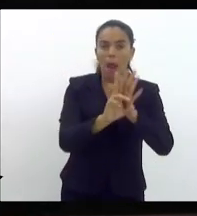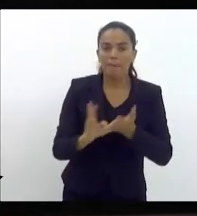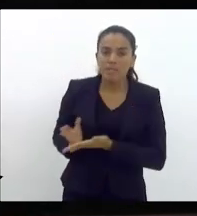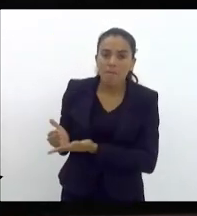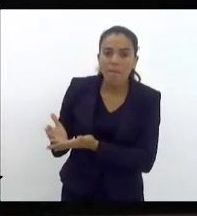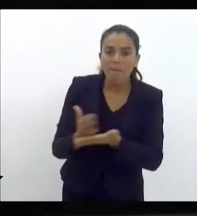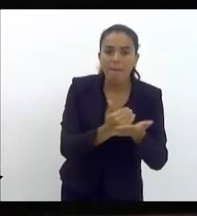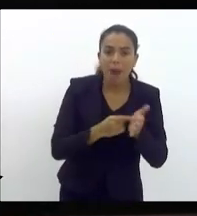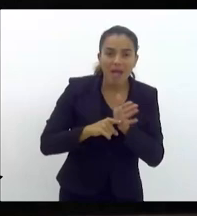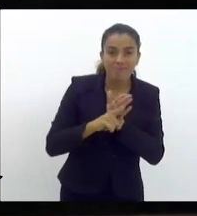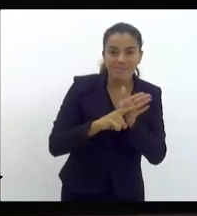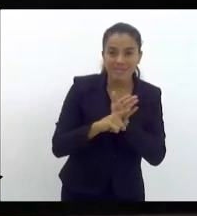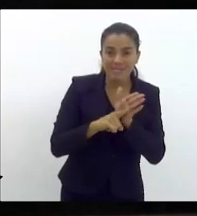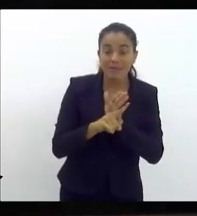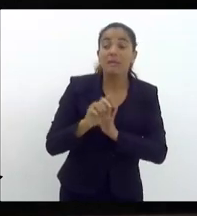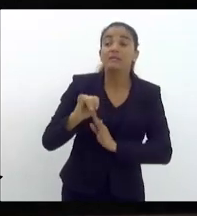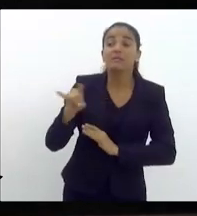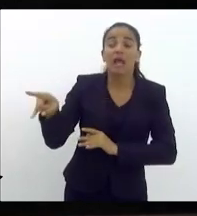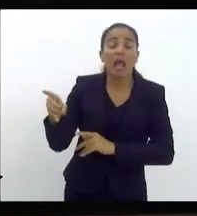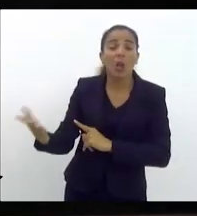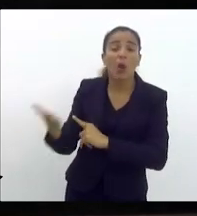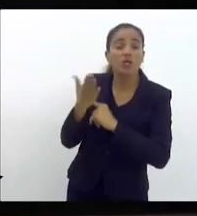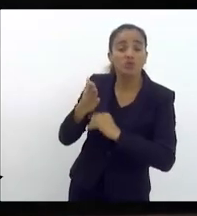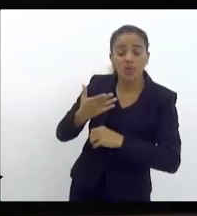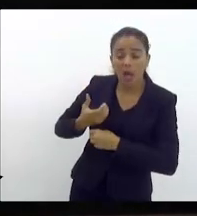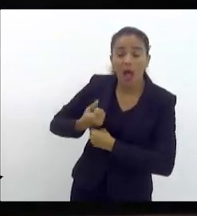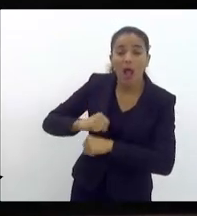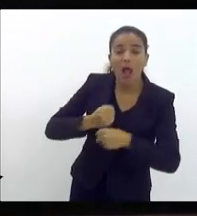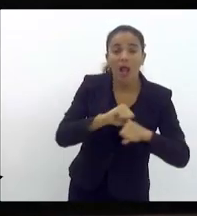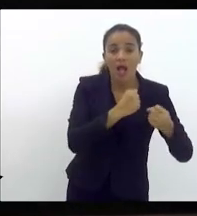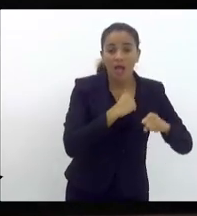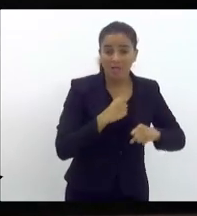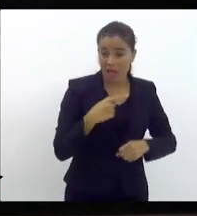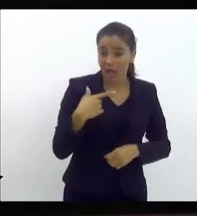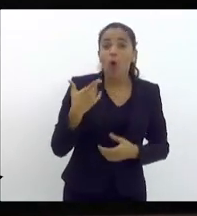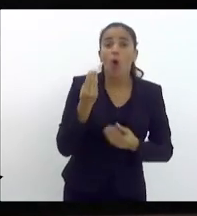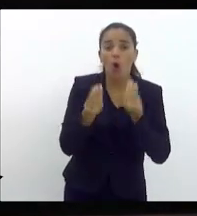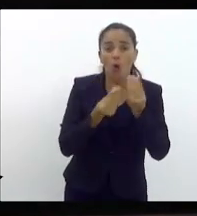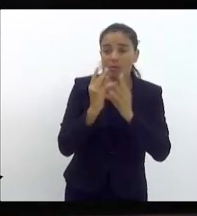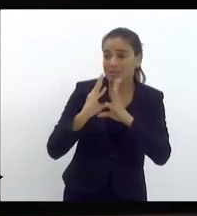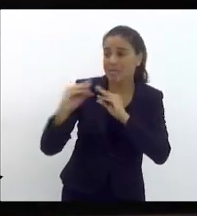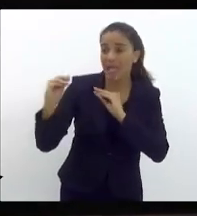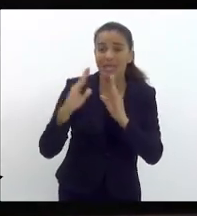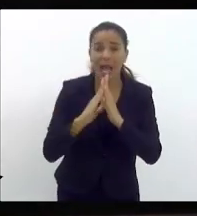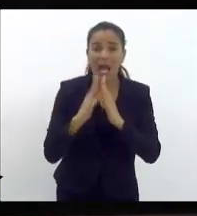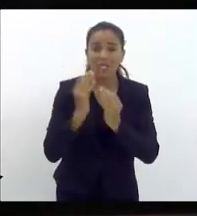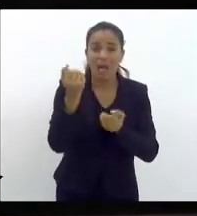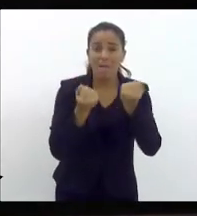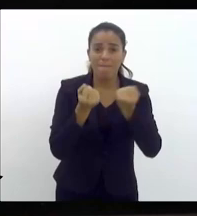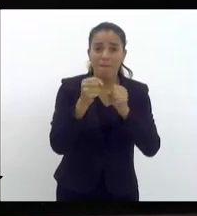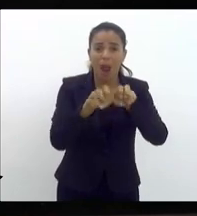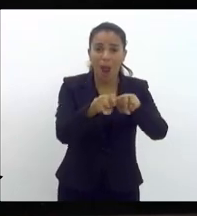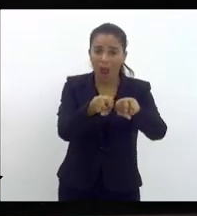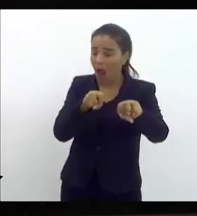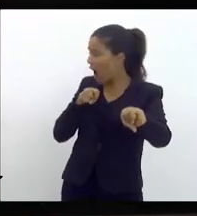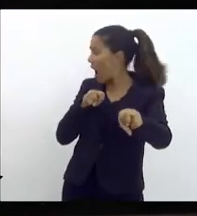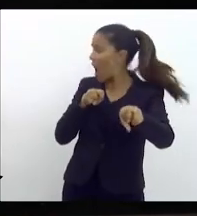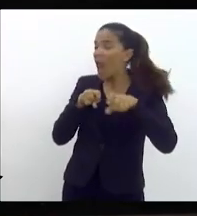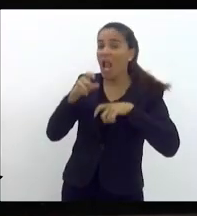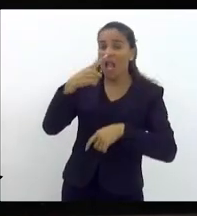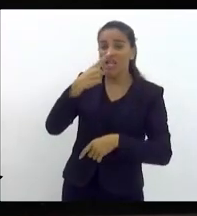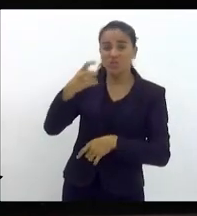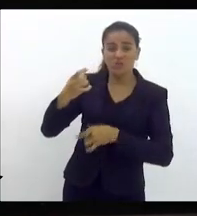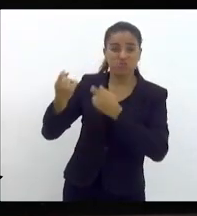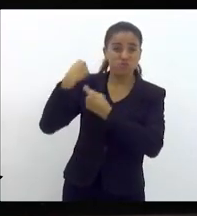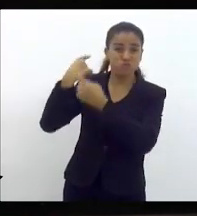pesquisa, mas se não for ele tirar o lixo da nossa casa a gente não consegue nem sair do prédio, nem tirar o carro da nossa garagem de onde nós moramos. Então,